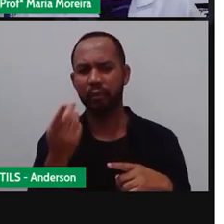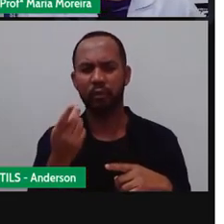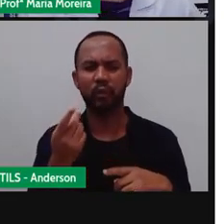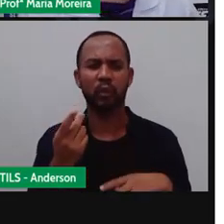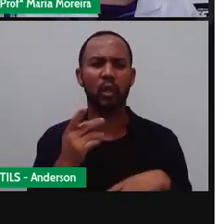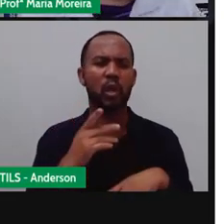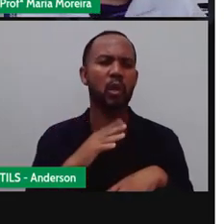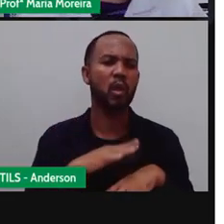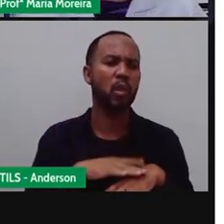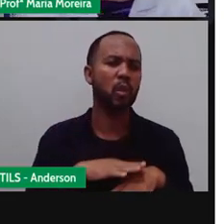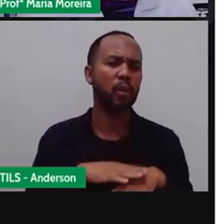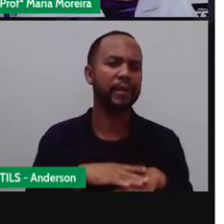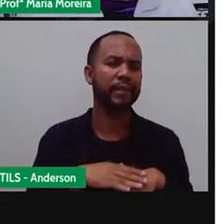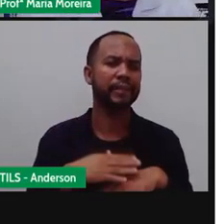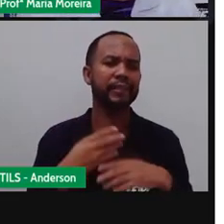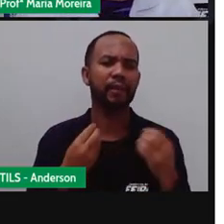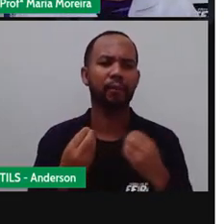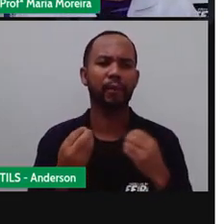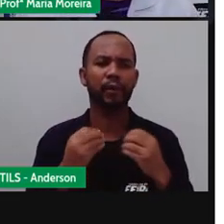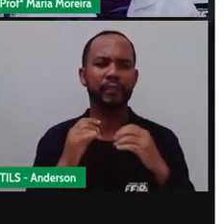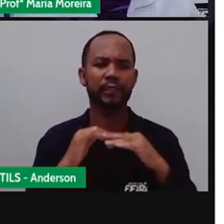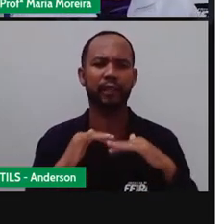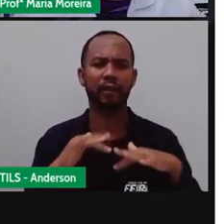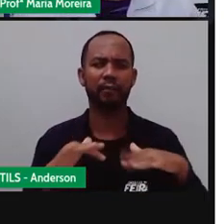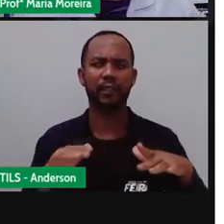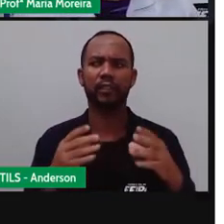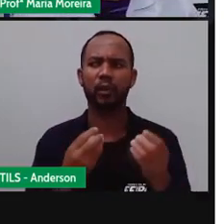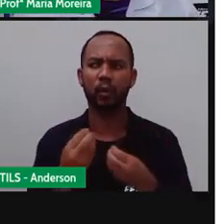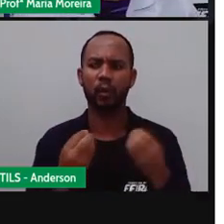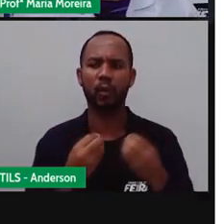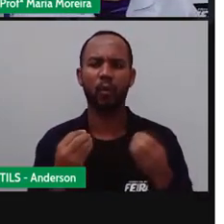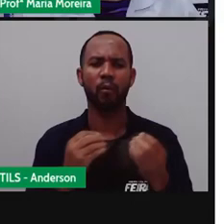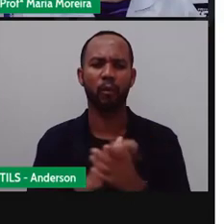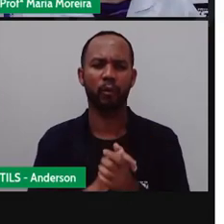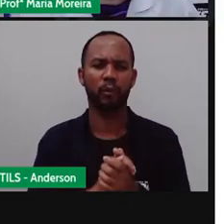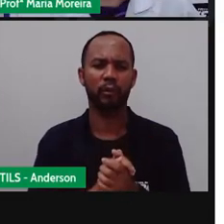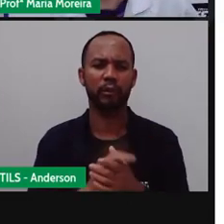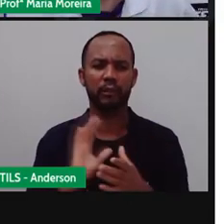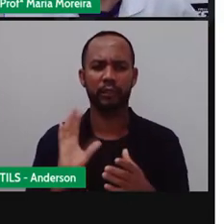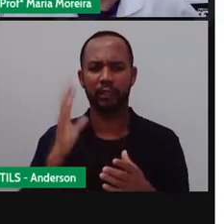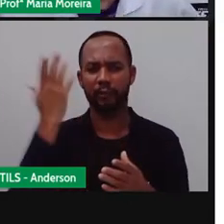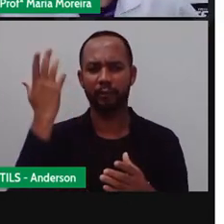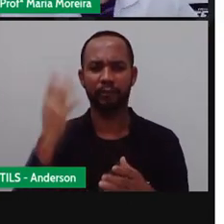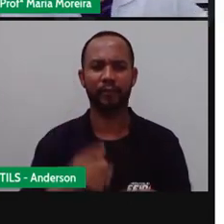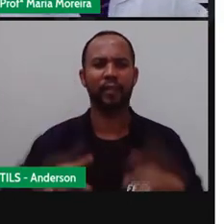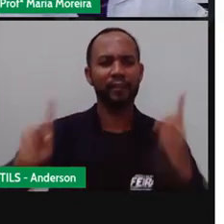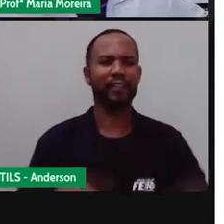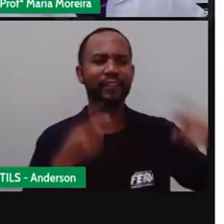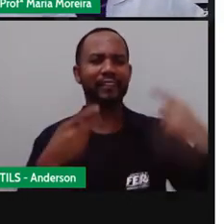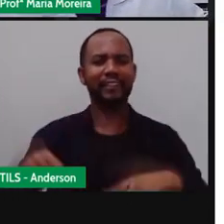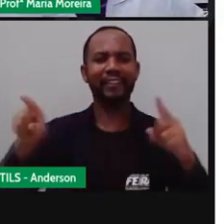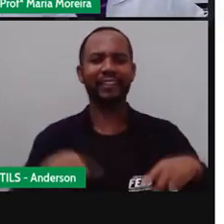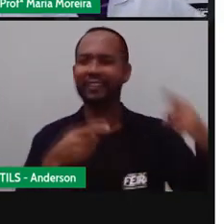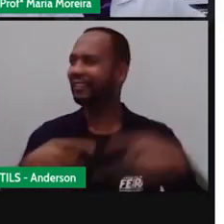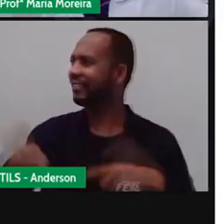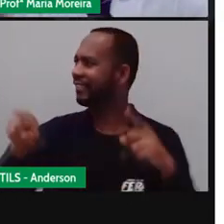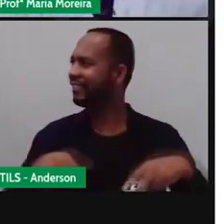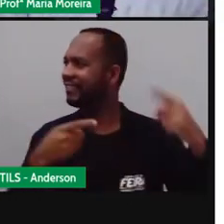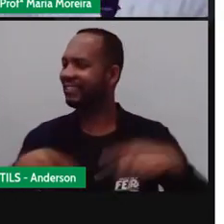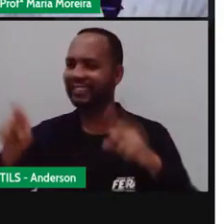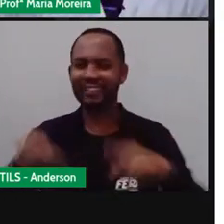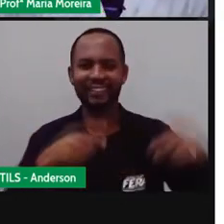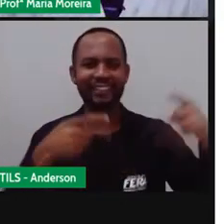Que doença é que o mosquito pode transmitir? O que mais que pode acontecer? Ó o celular de provânio